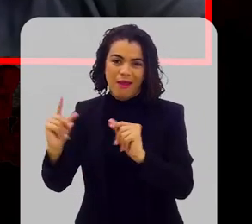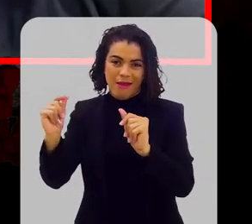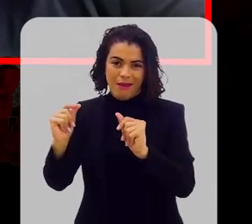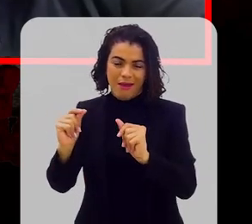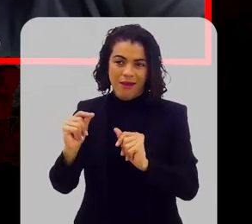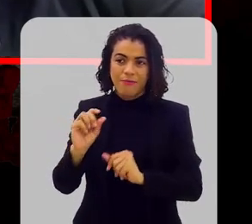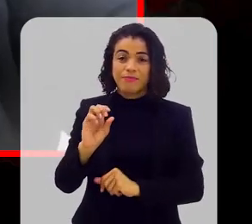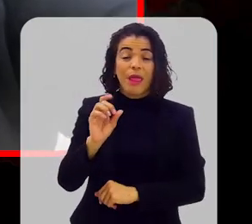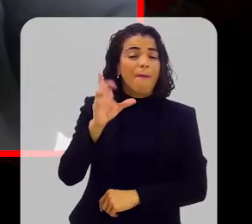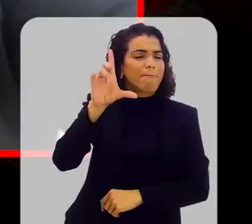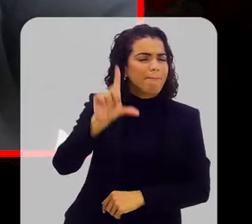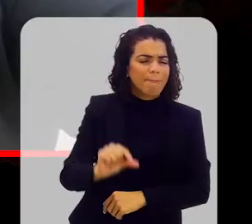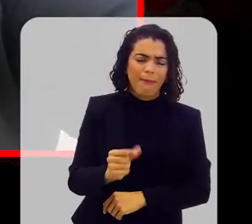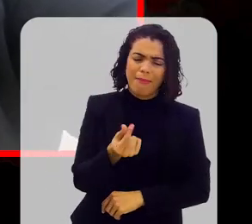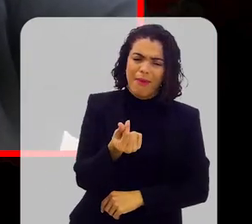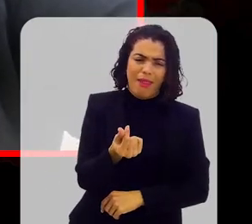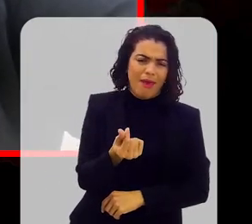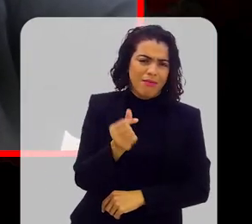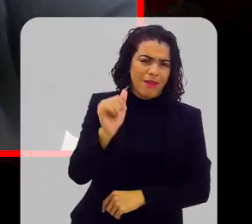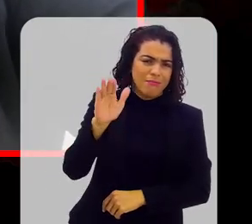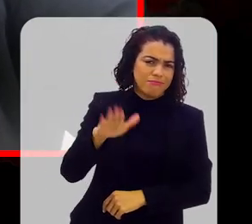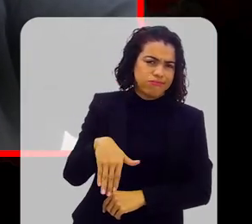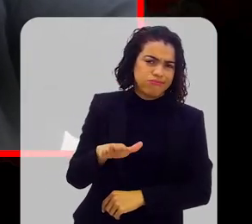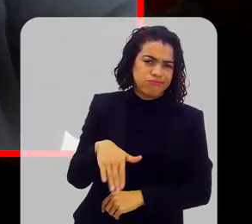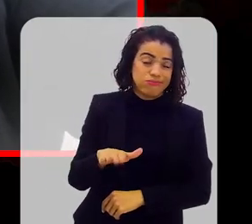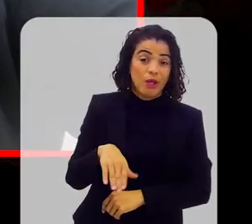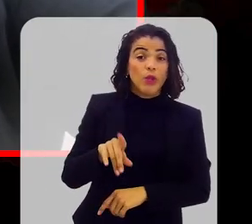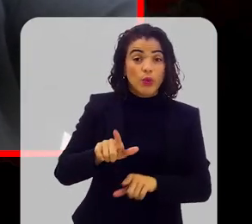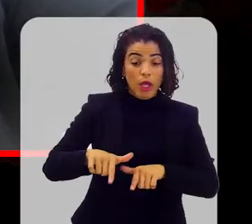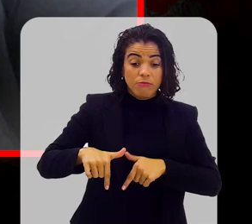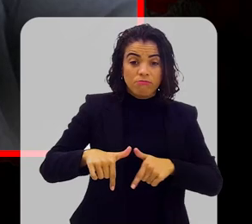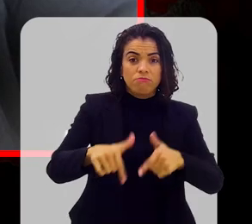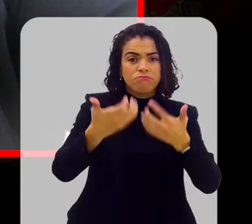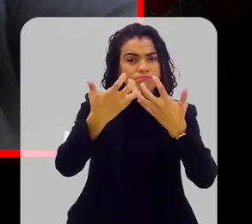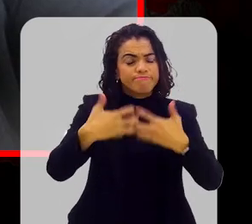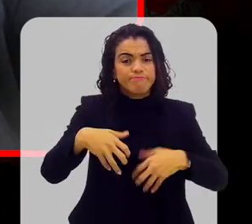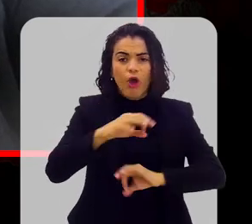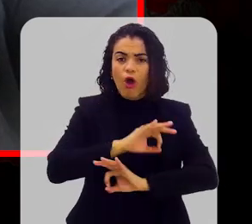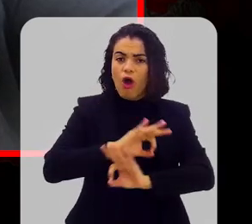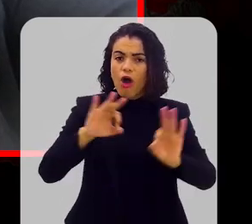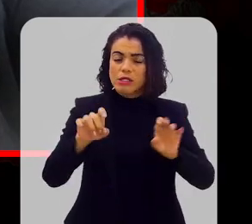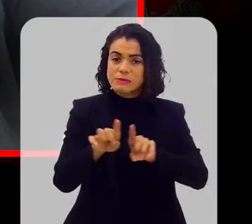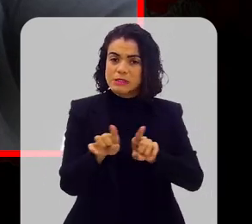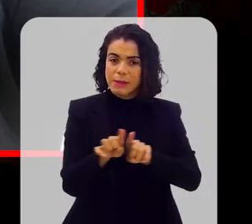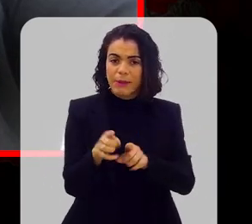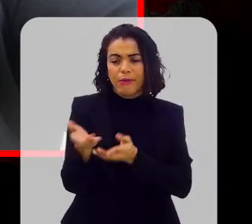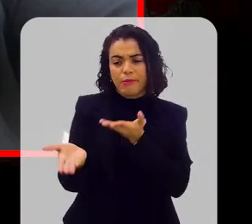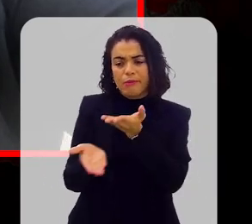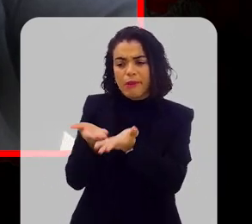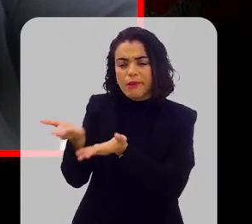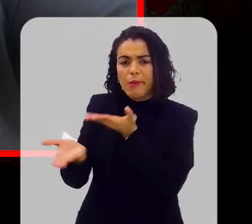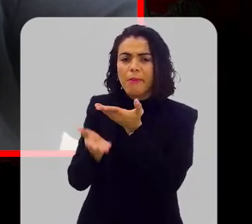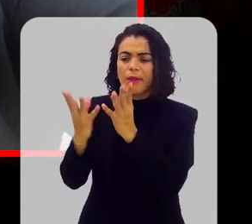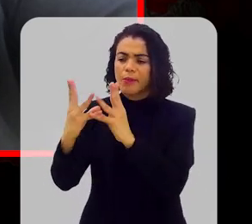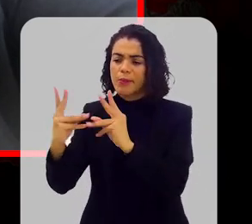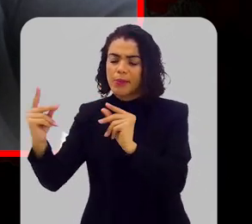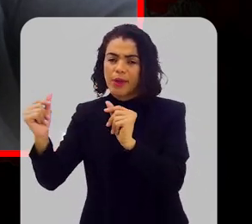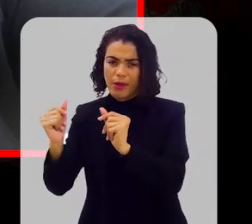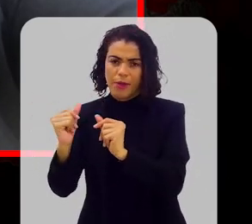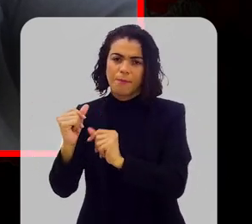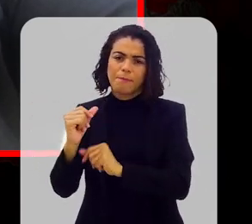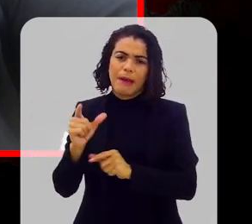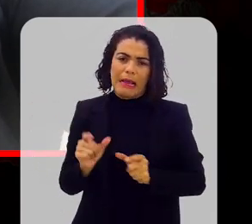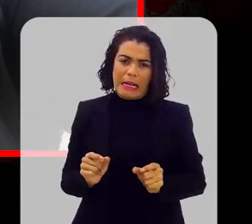A prevenção, ela não é só mais barata, como ela é mais eficaz também. A gente hoje tem tratamentos curativos para a concercoa